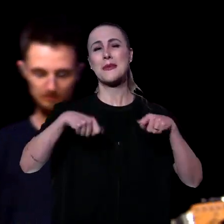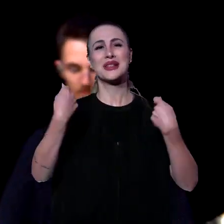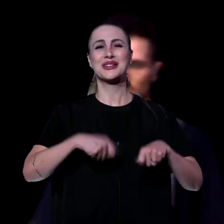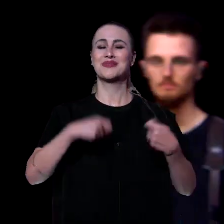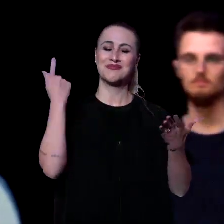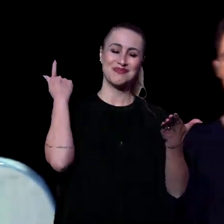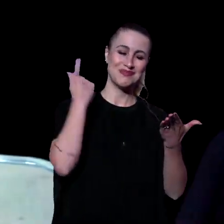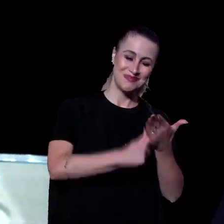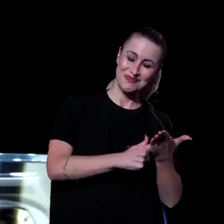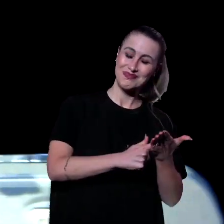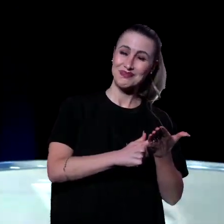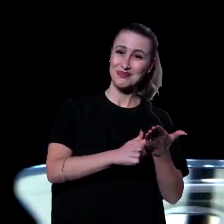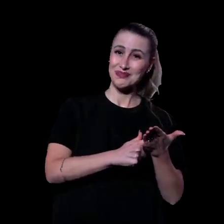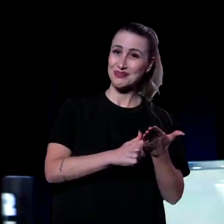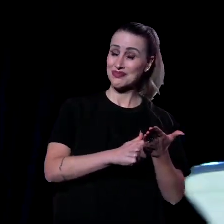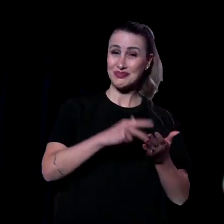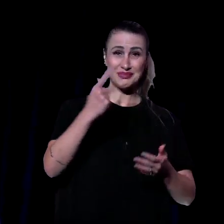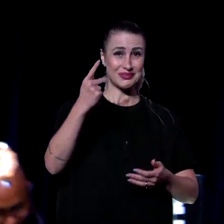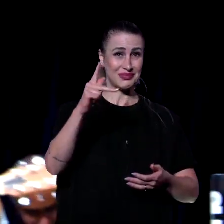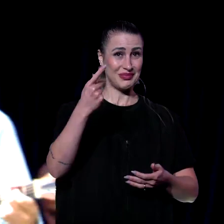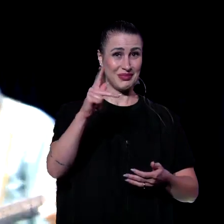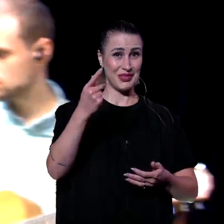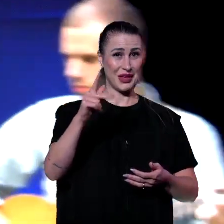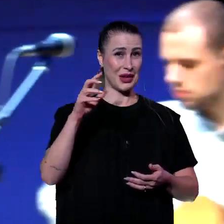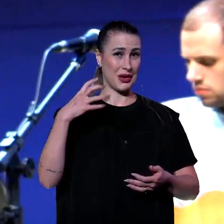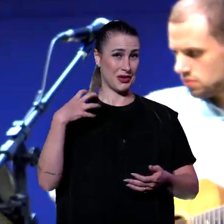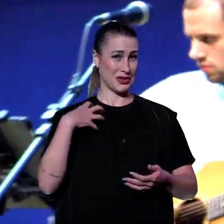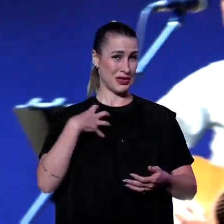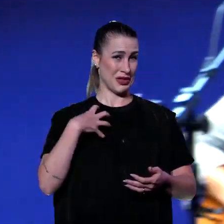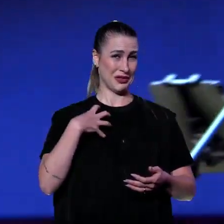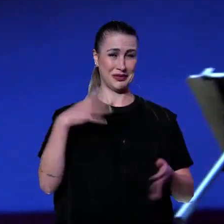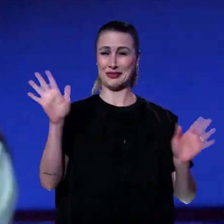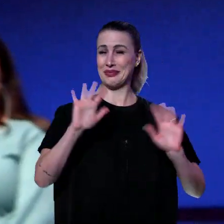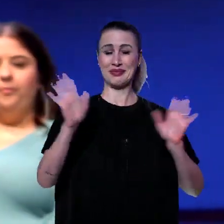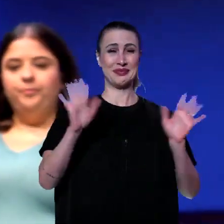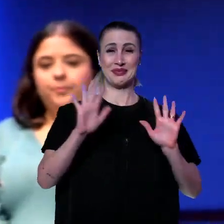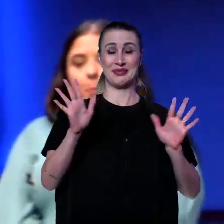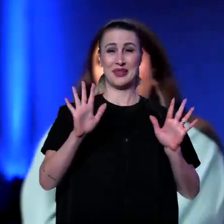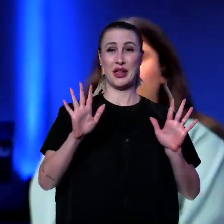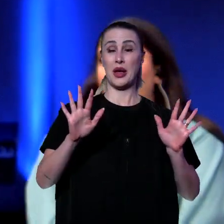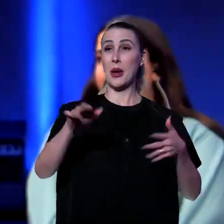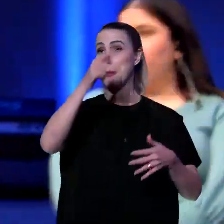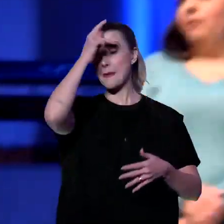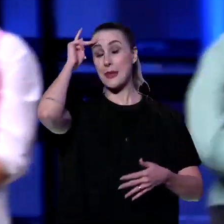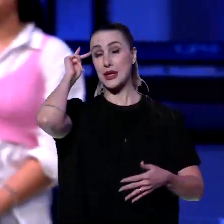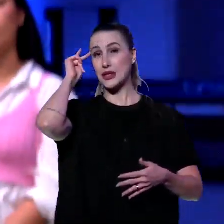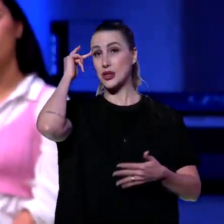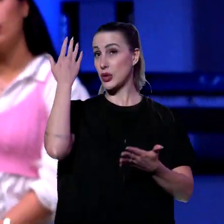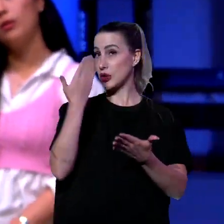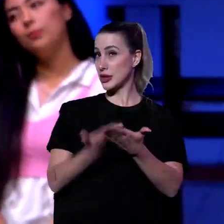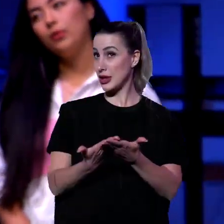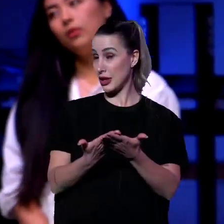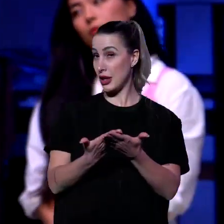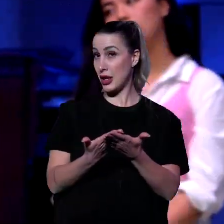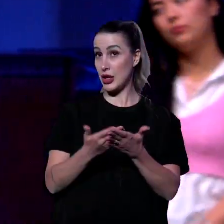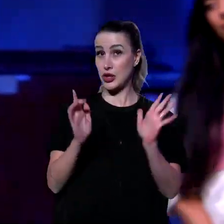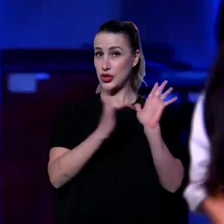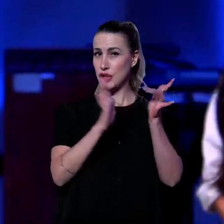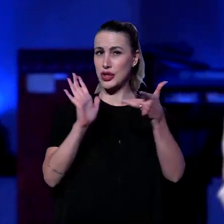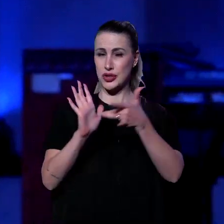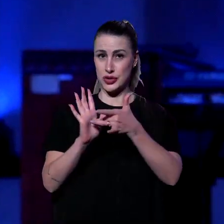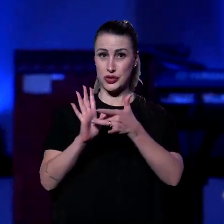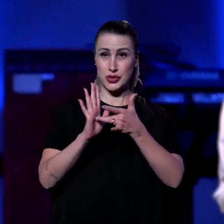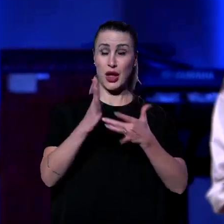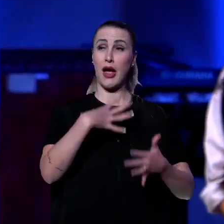Não, eu faço do meu jeito. Deixa eu te falar, a Bíblia fala que aqueles que creem em Jesus são feitos filhos de Deus. Mas antes de